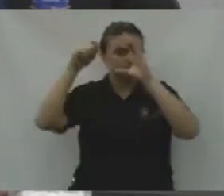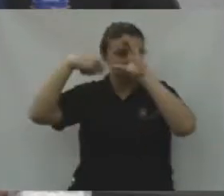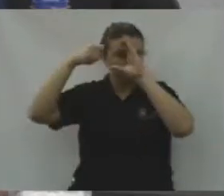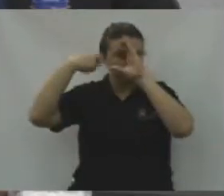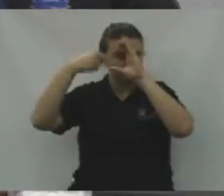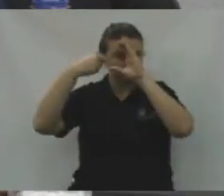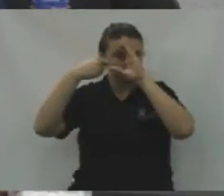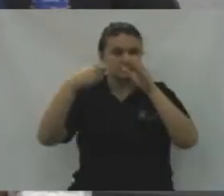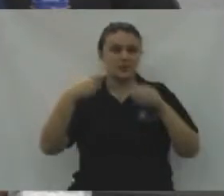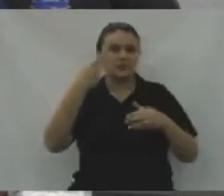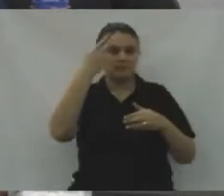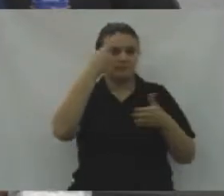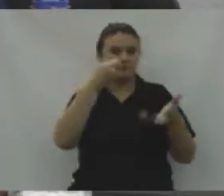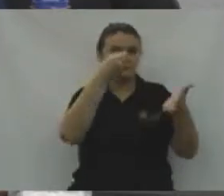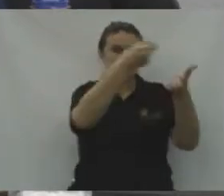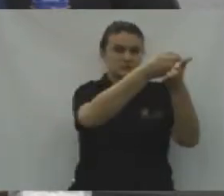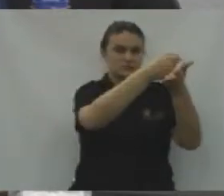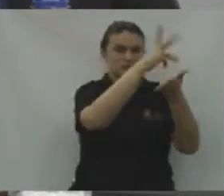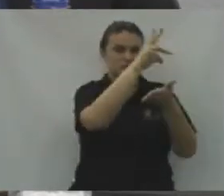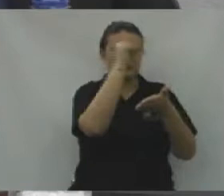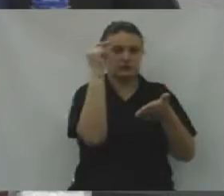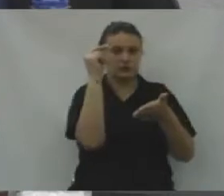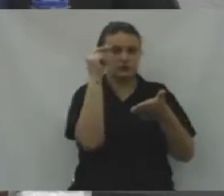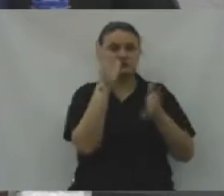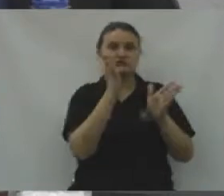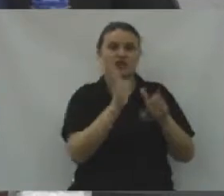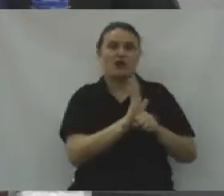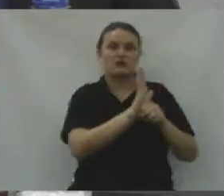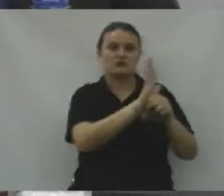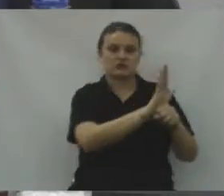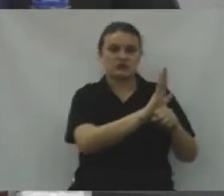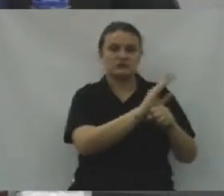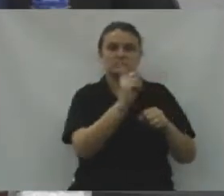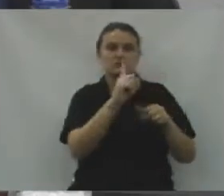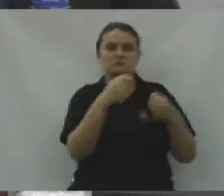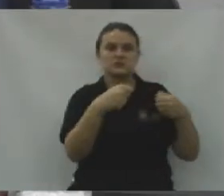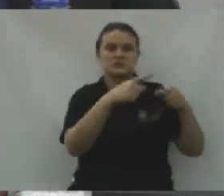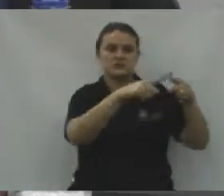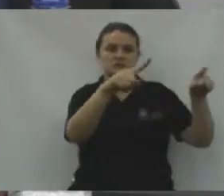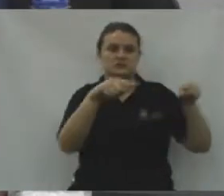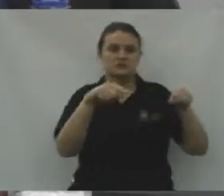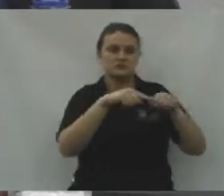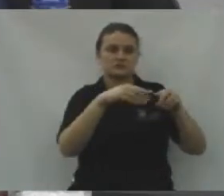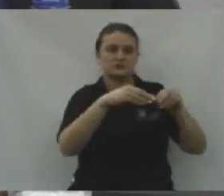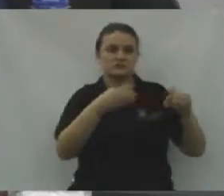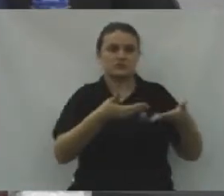repasse, para a prefeitura. Já ajudaria, não precisaria do alto terreno.